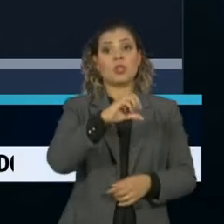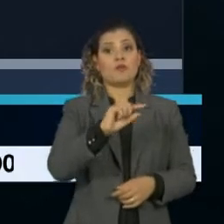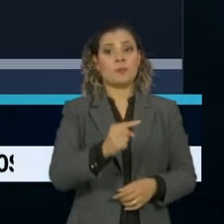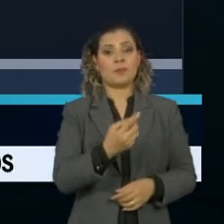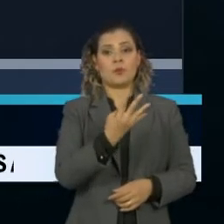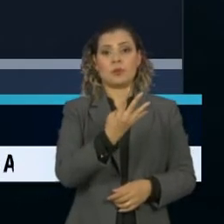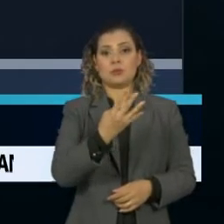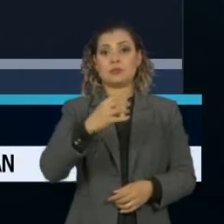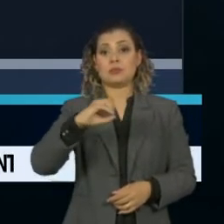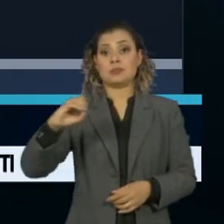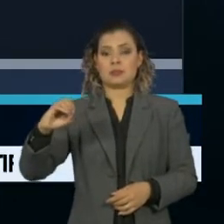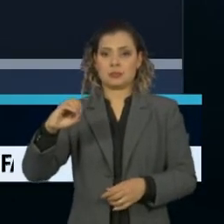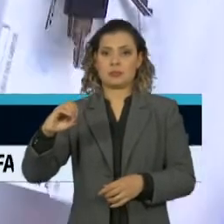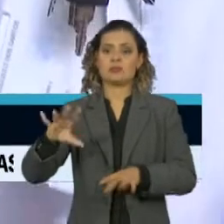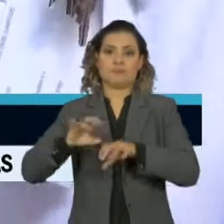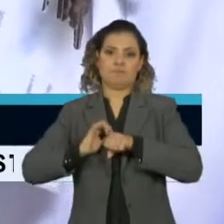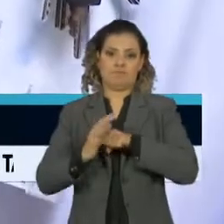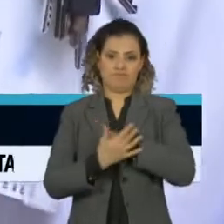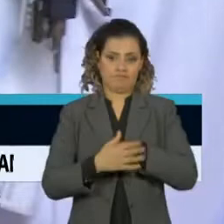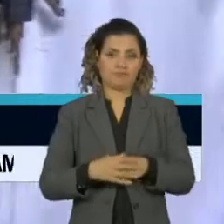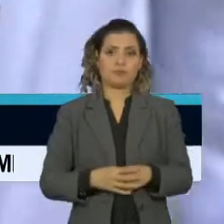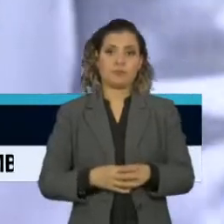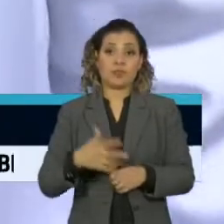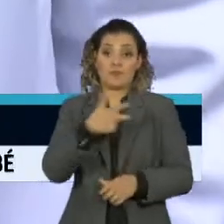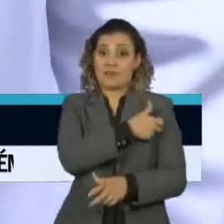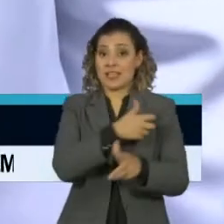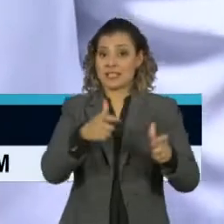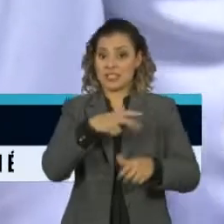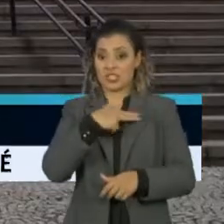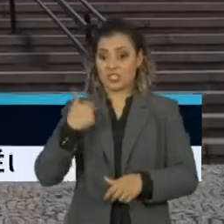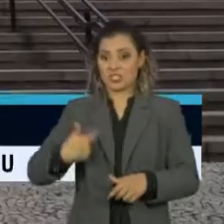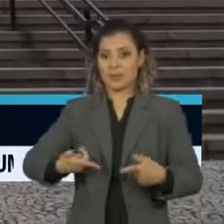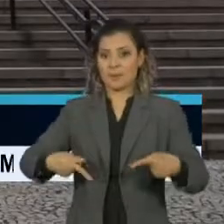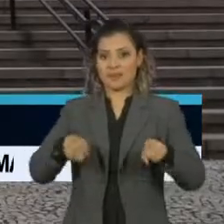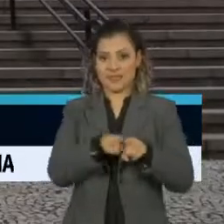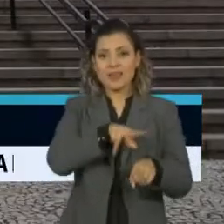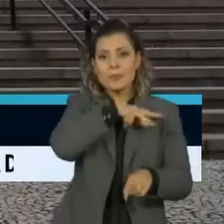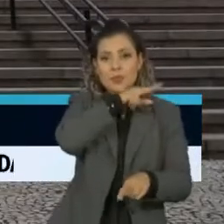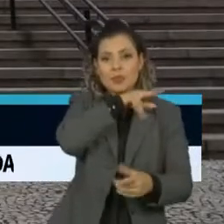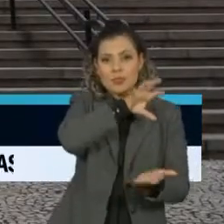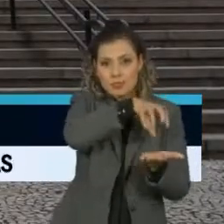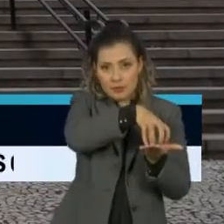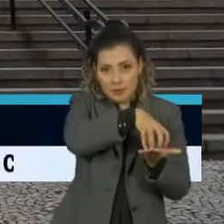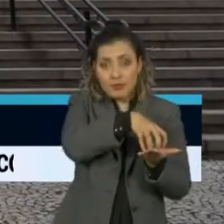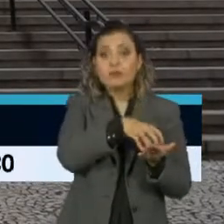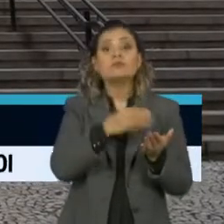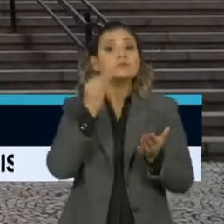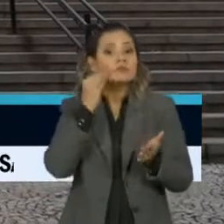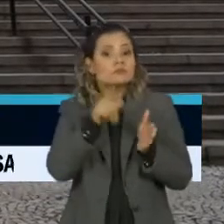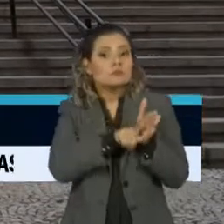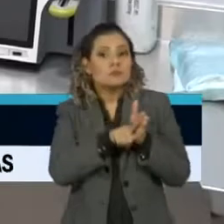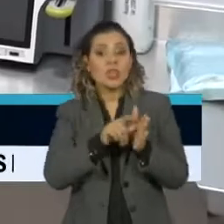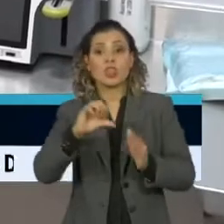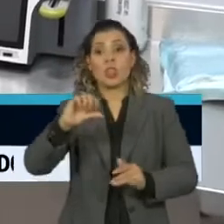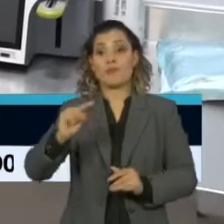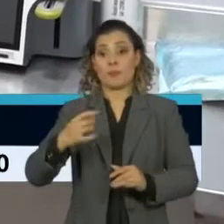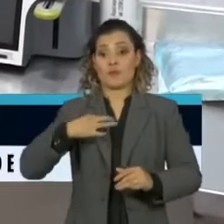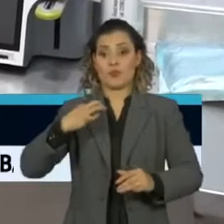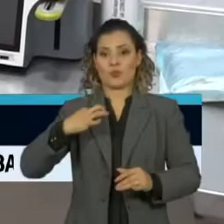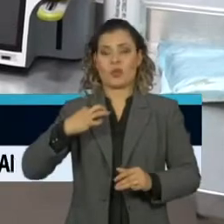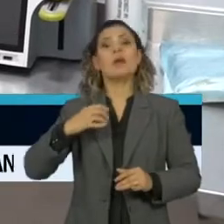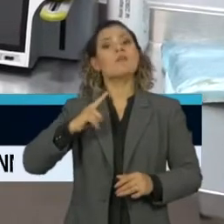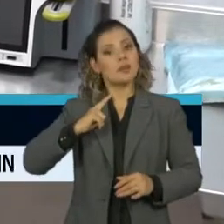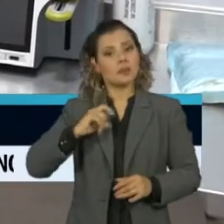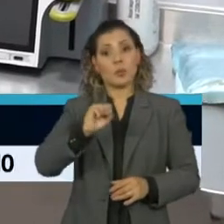.400 novos casos. A vacina chinesa, em parceria com o Instituto Butantan, em teste com 9 mil voluntários, vai